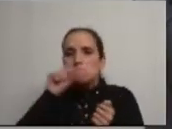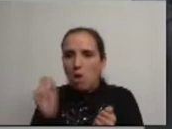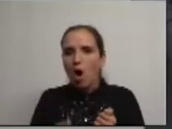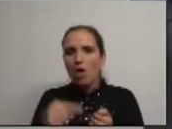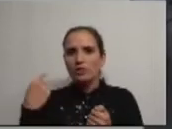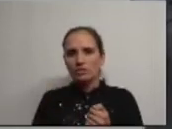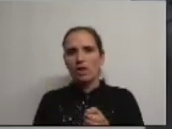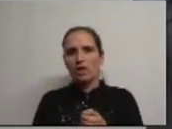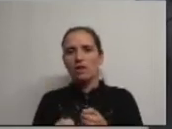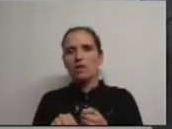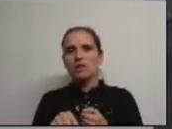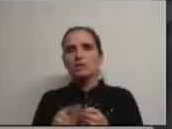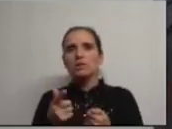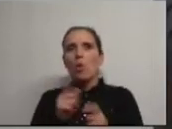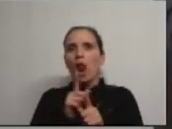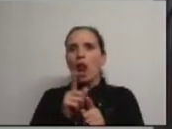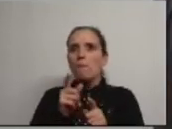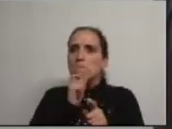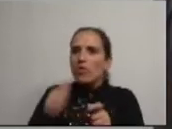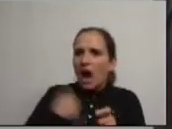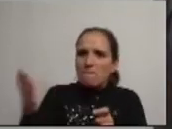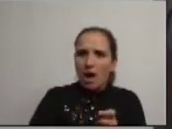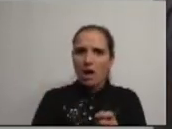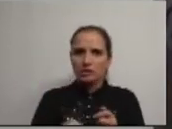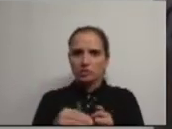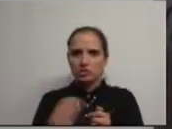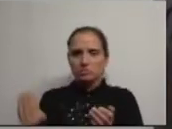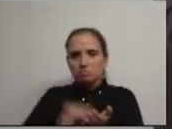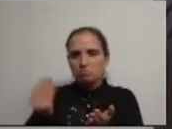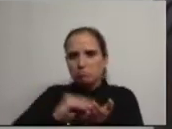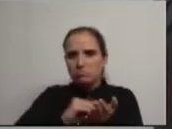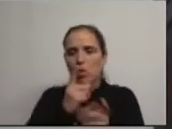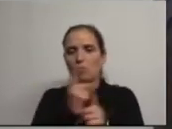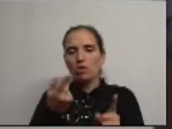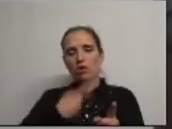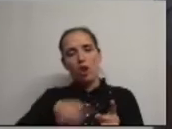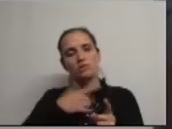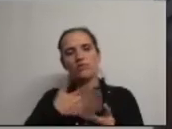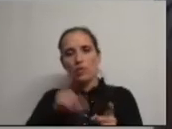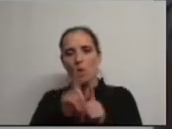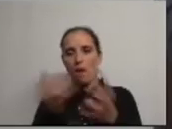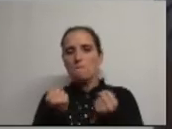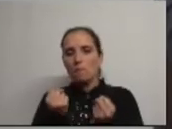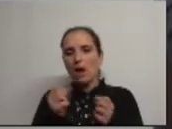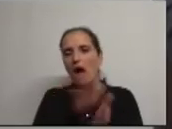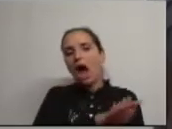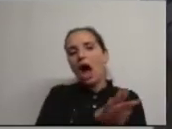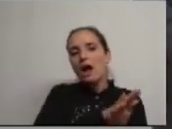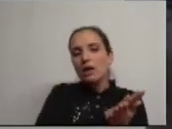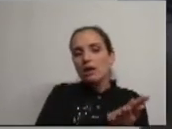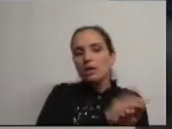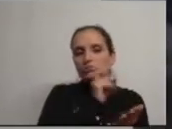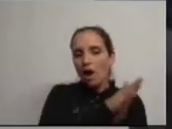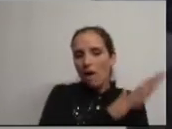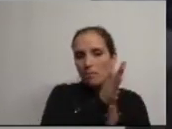ganhos significativos, porque queremos poupar numas áreas para podermos